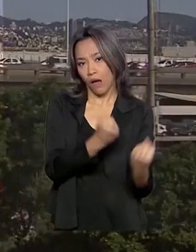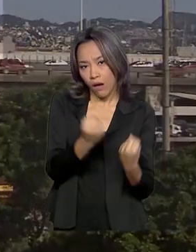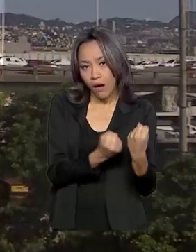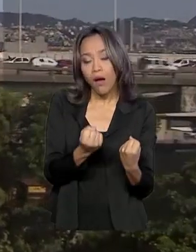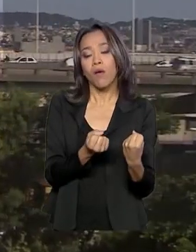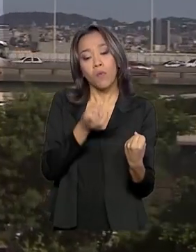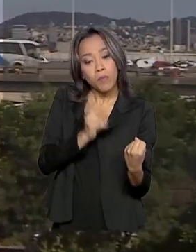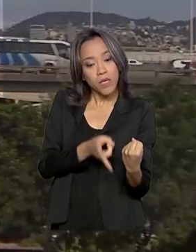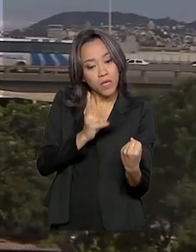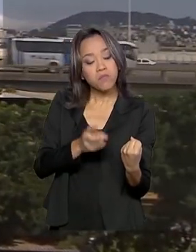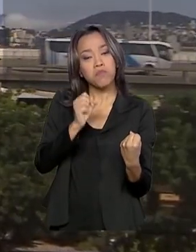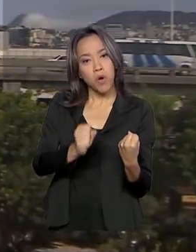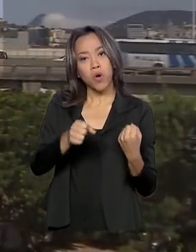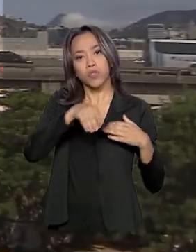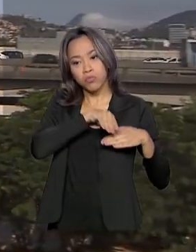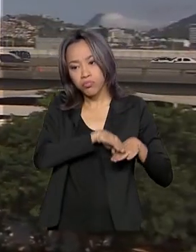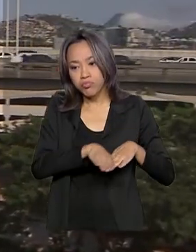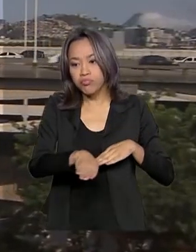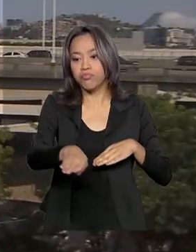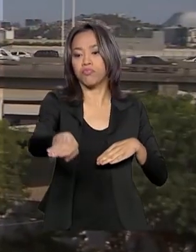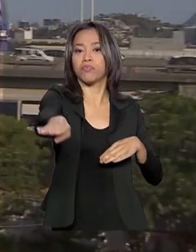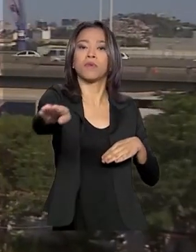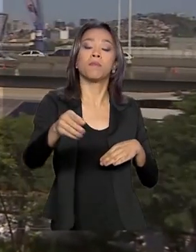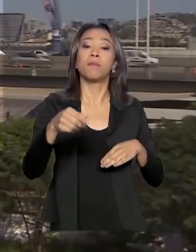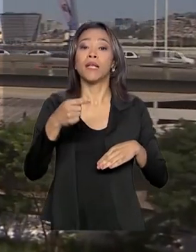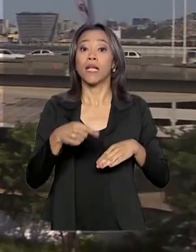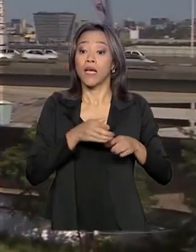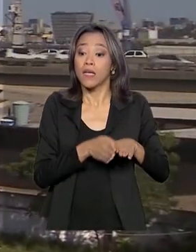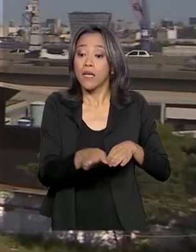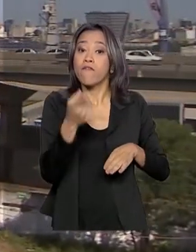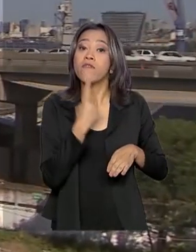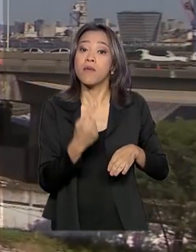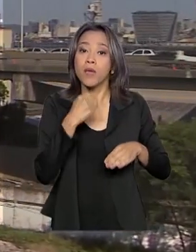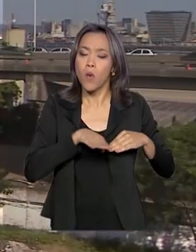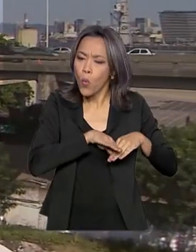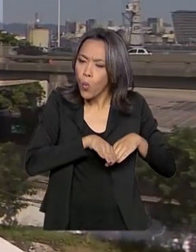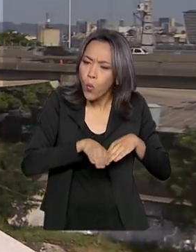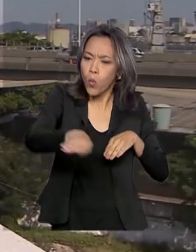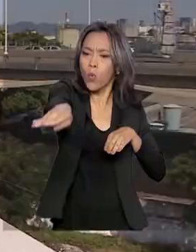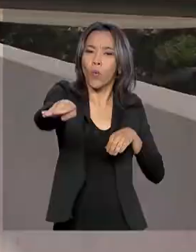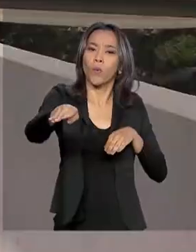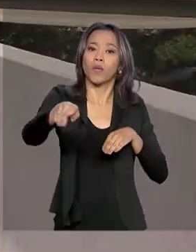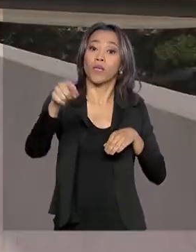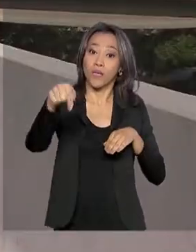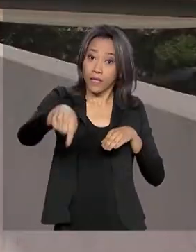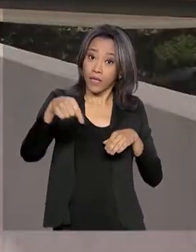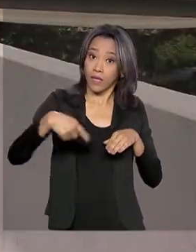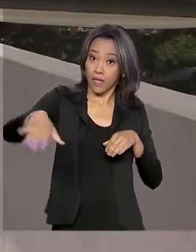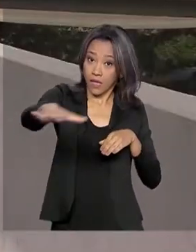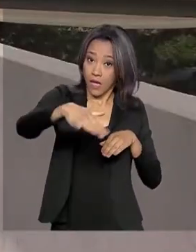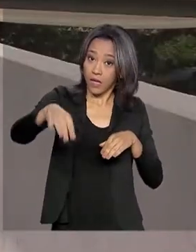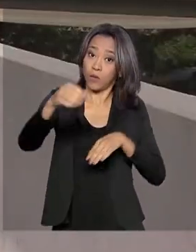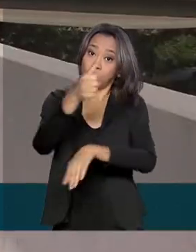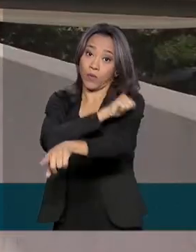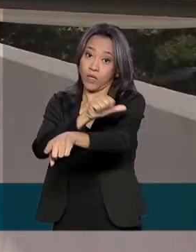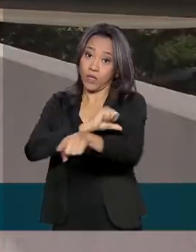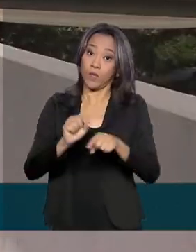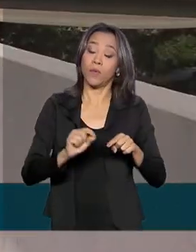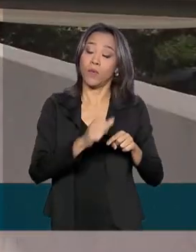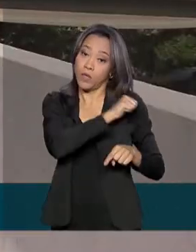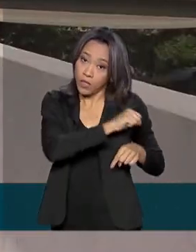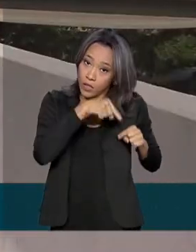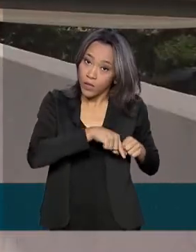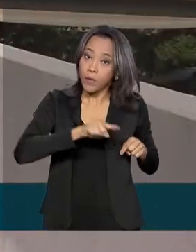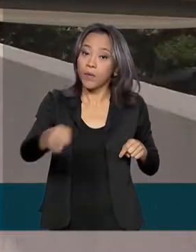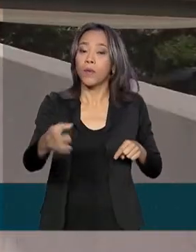estão autorizados a transitar pela via expressa linha vermelha que conecta o Rio com a Baixada Fluminense. A nova alça, com 2,5 de